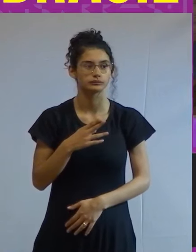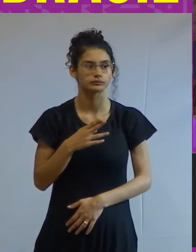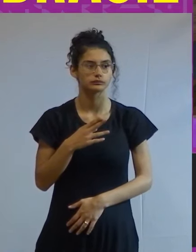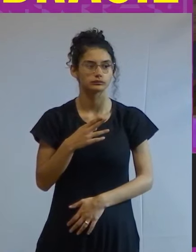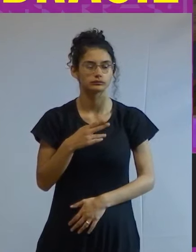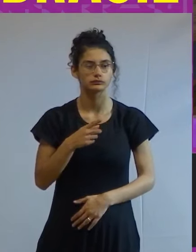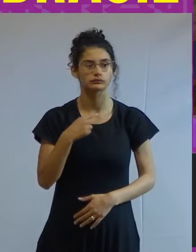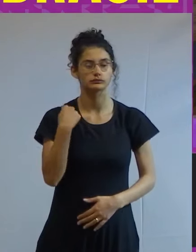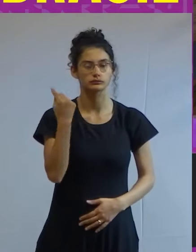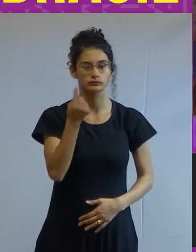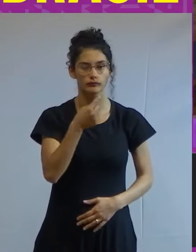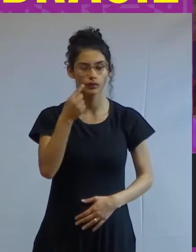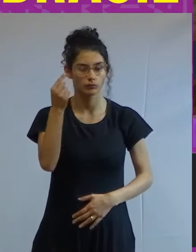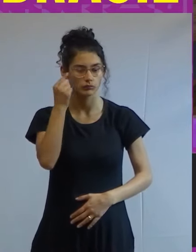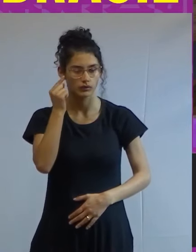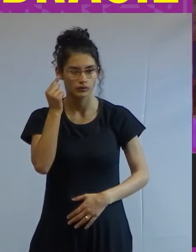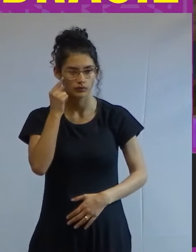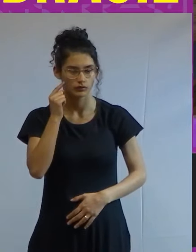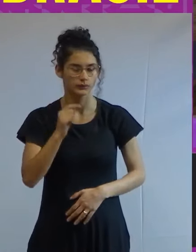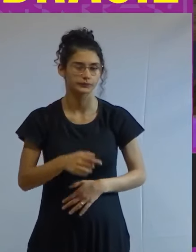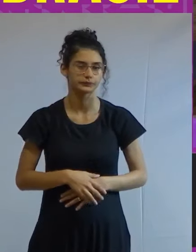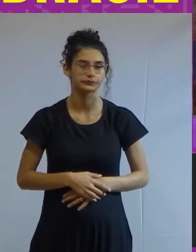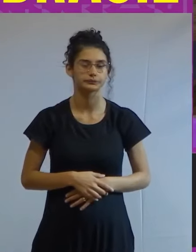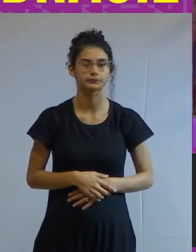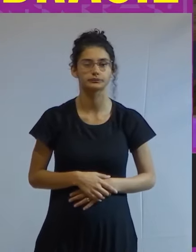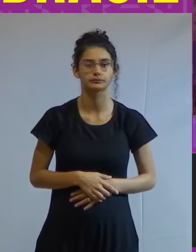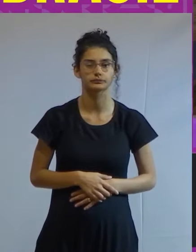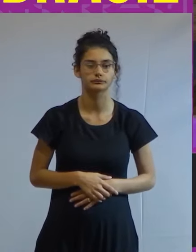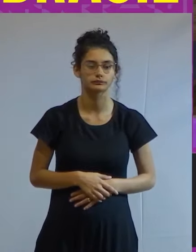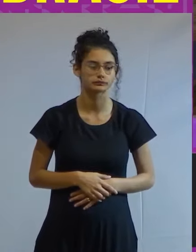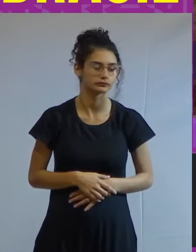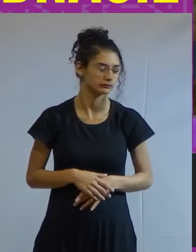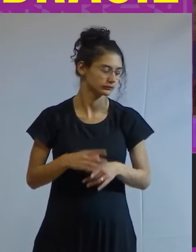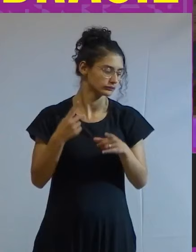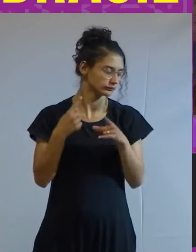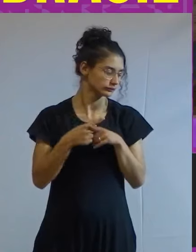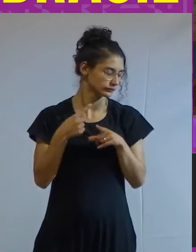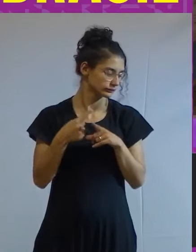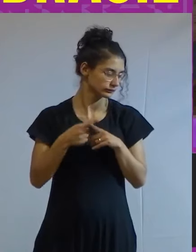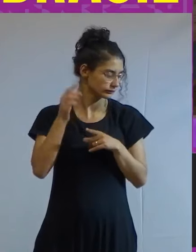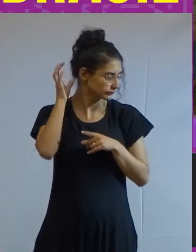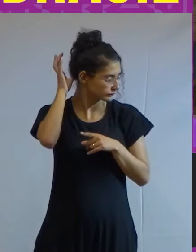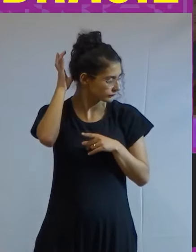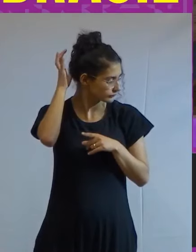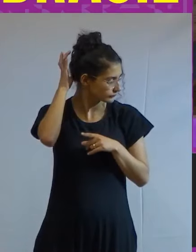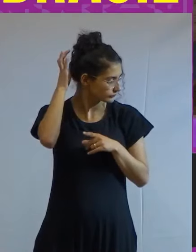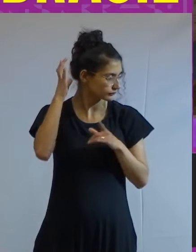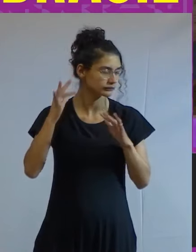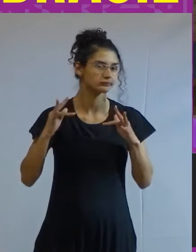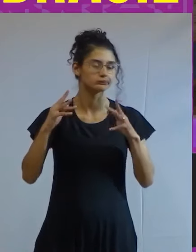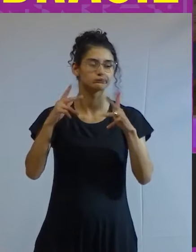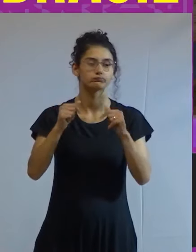nós nos pensamos porque toda